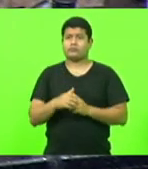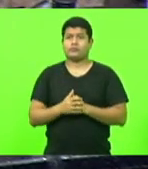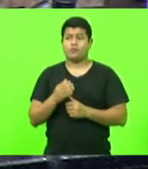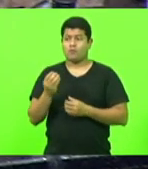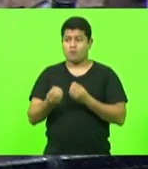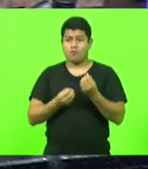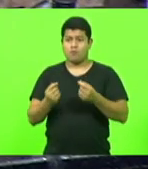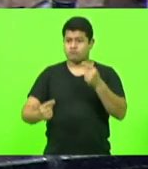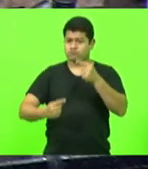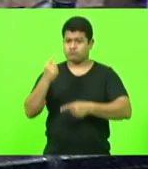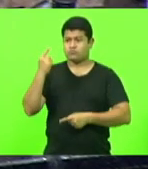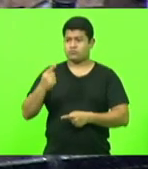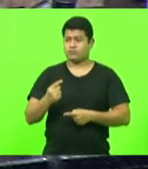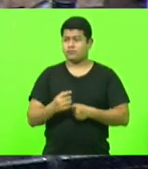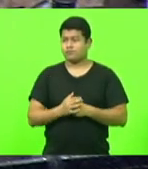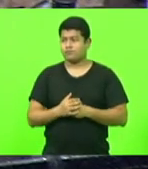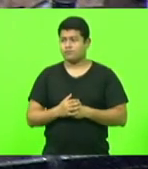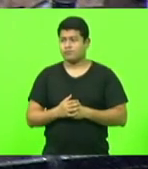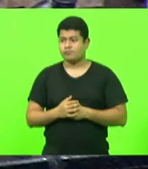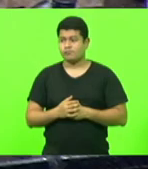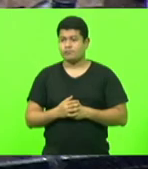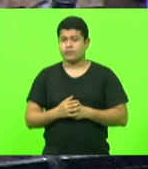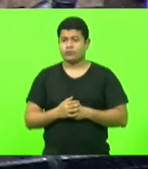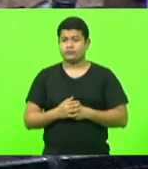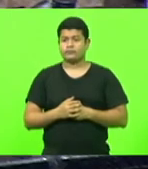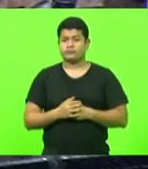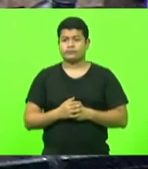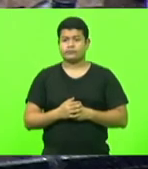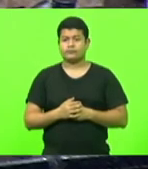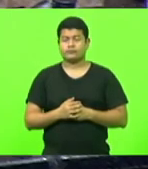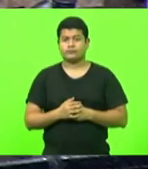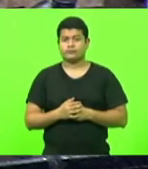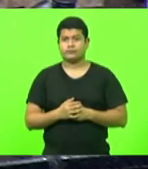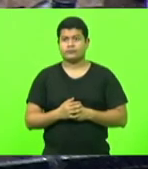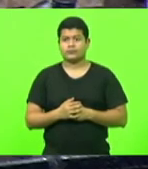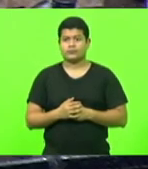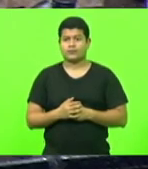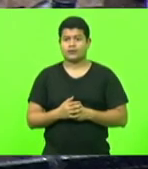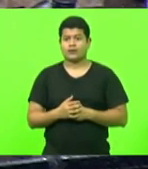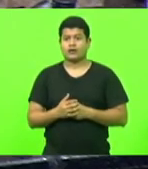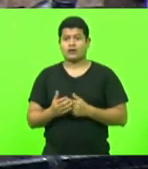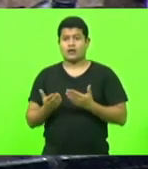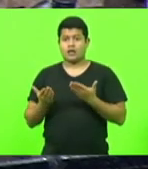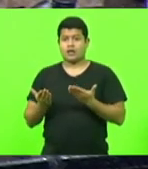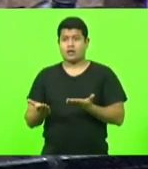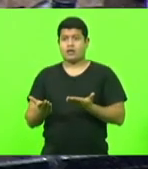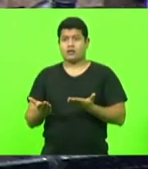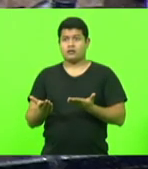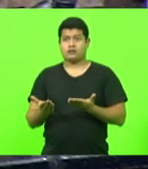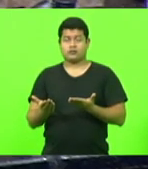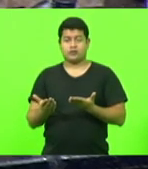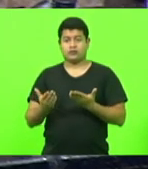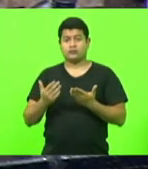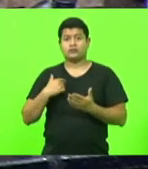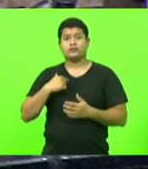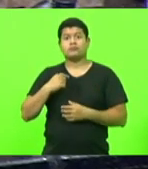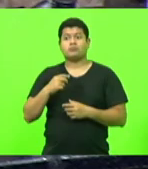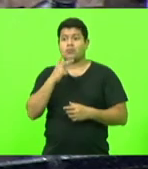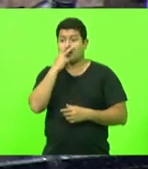verdade, como bastou ou vontade de ler os projetos,